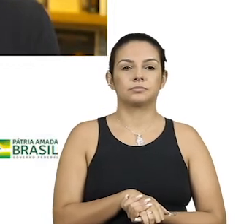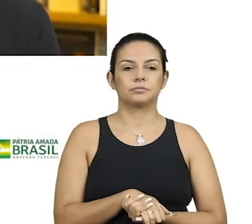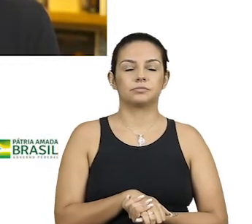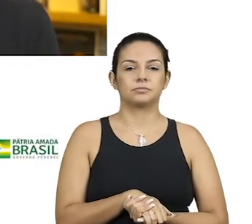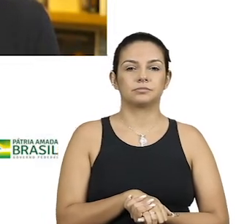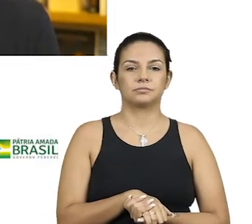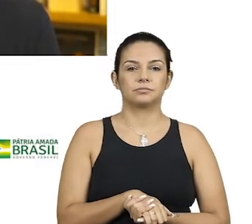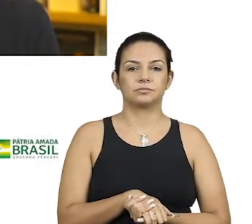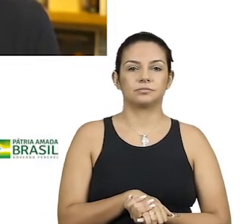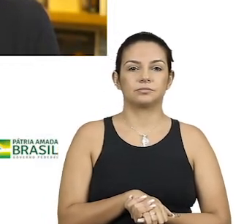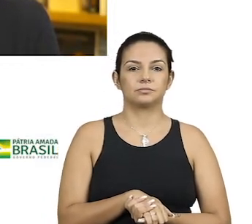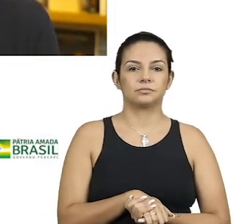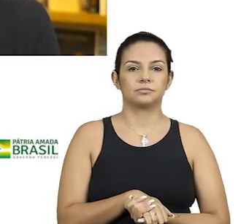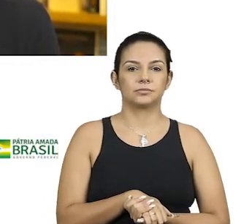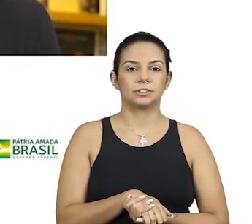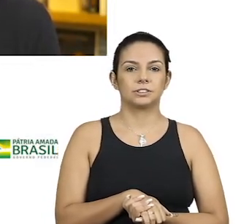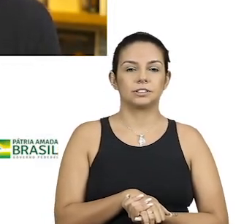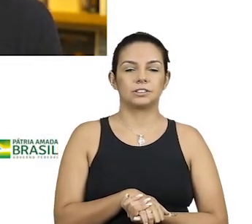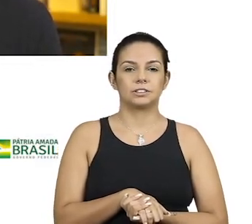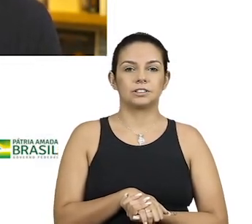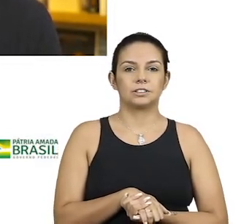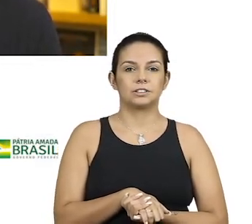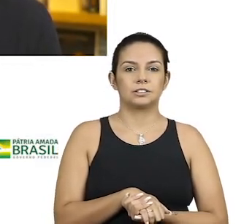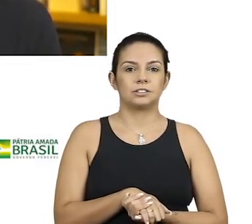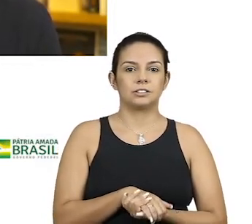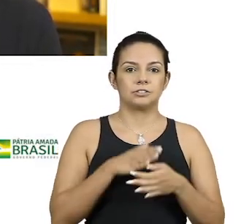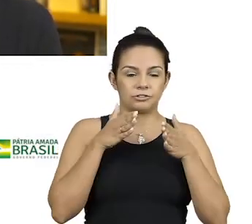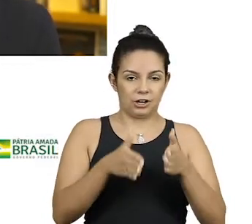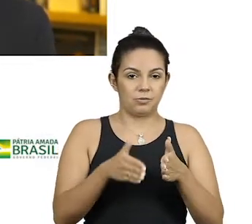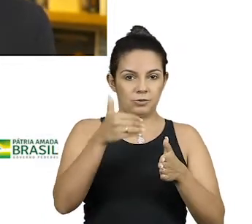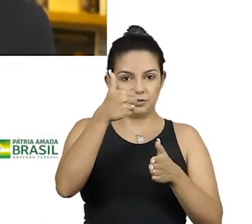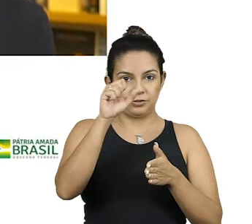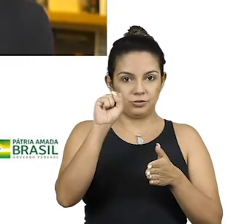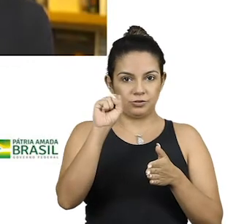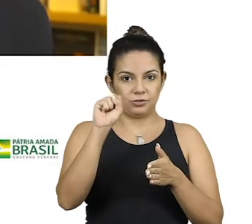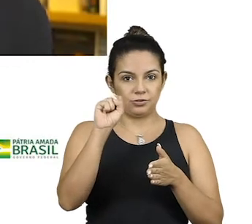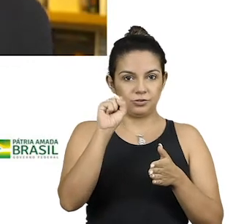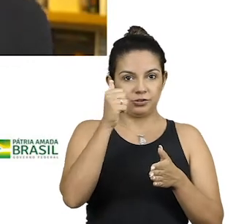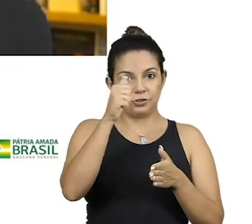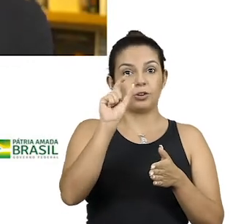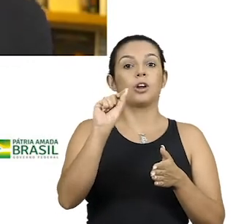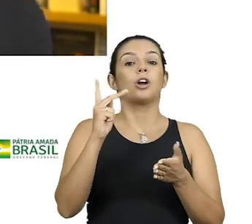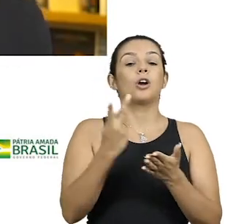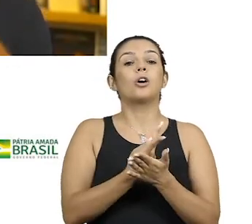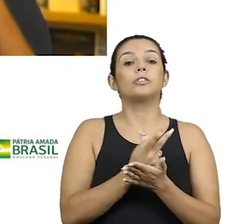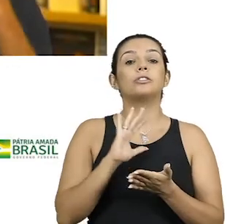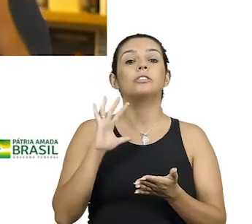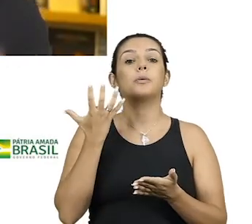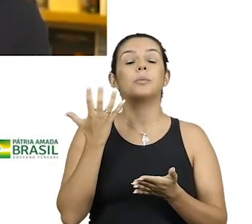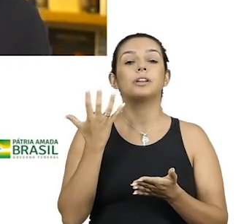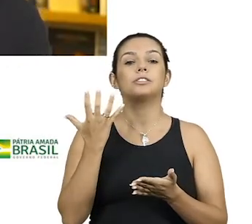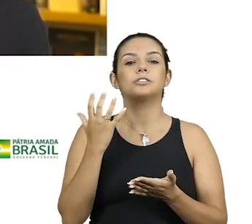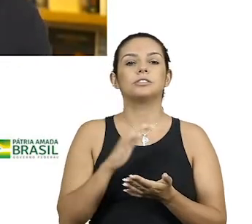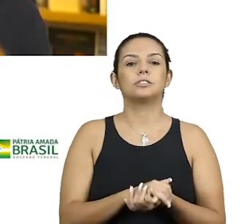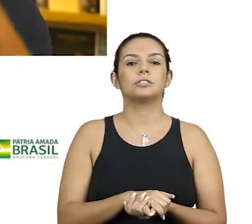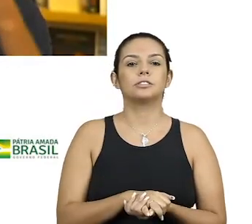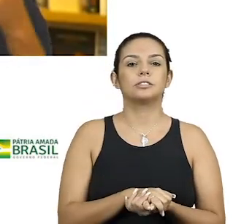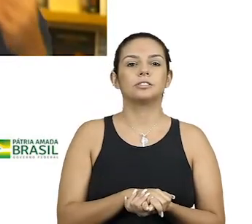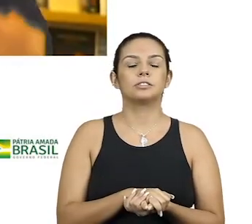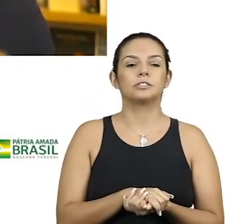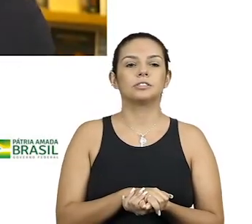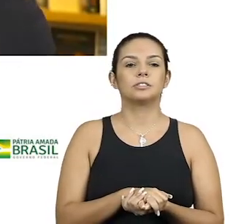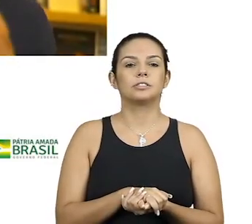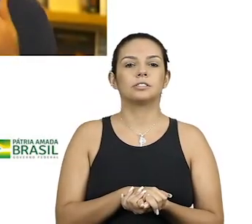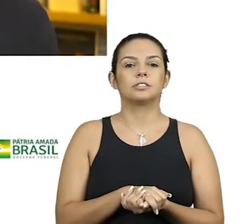E aí chegamos a 18. Não é que 18 aconteceu de repente. houve um acúmulo